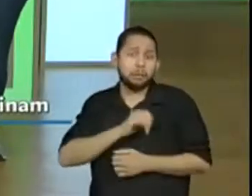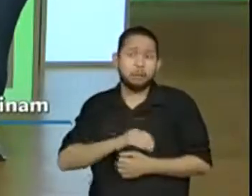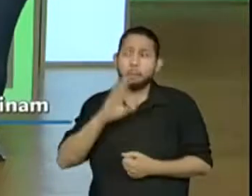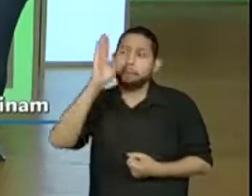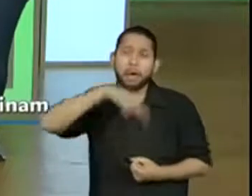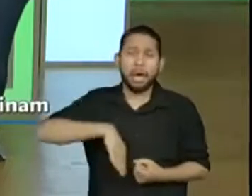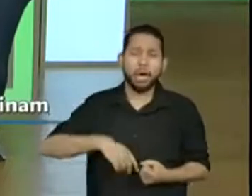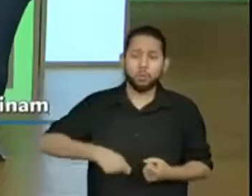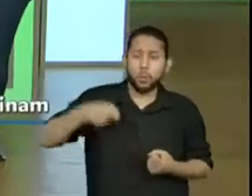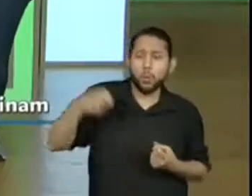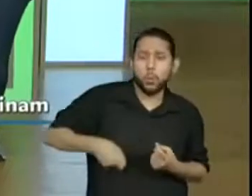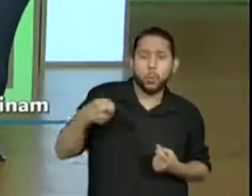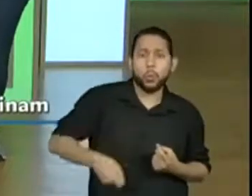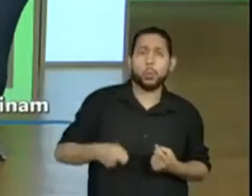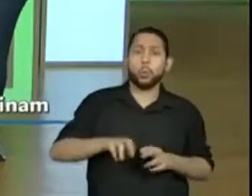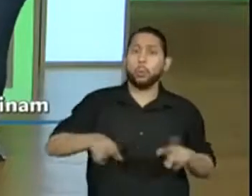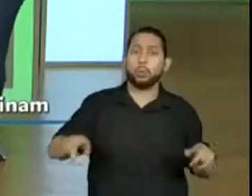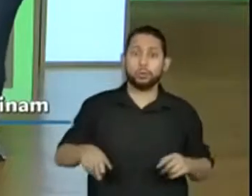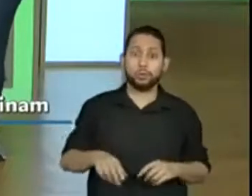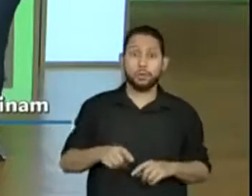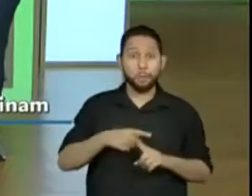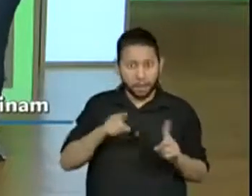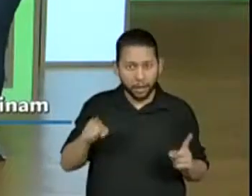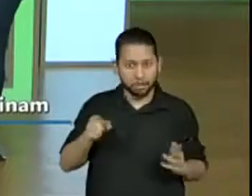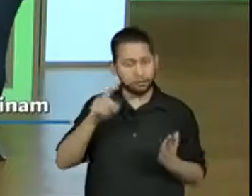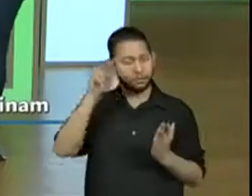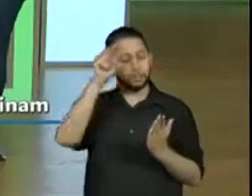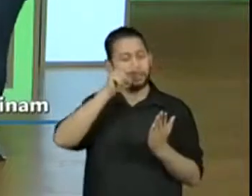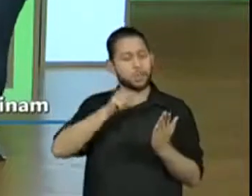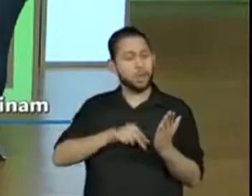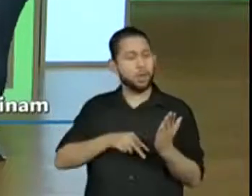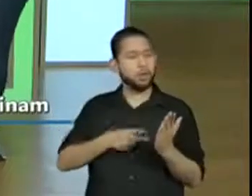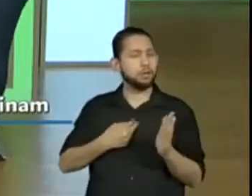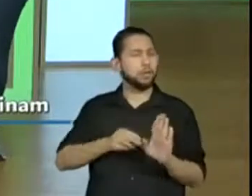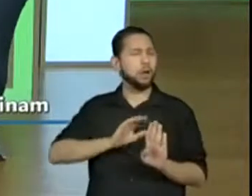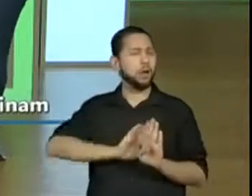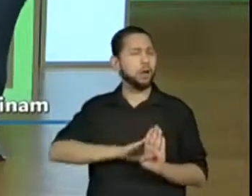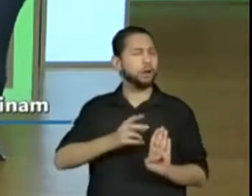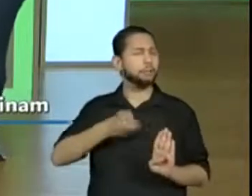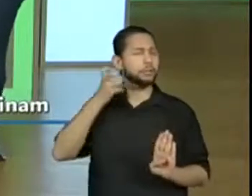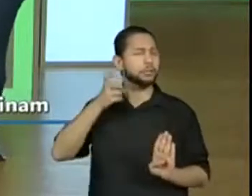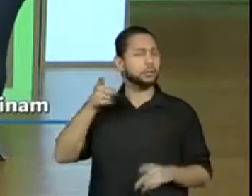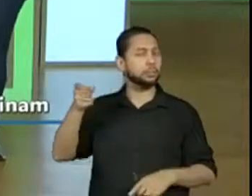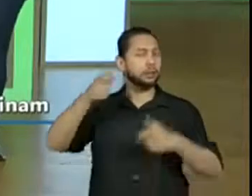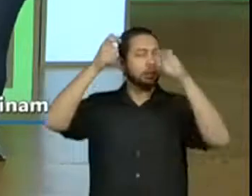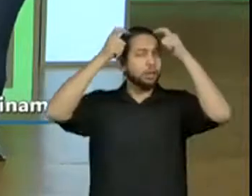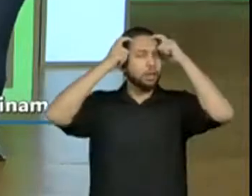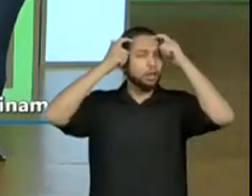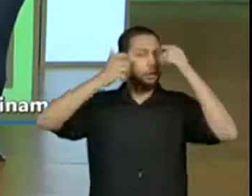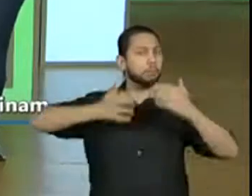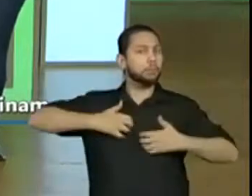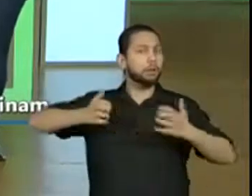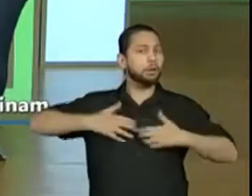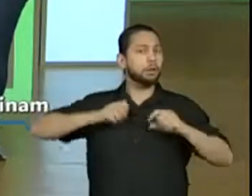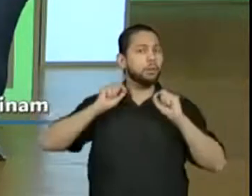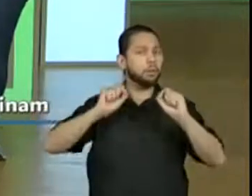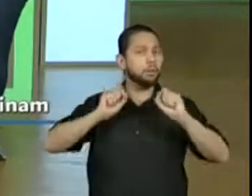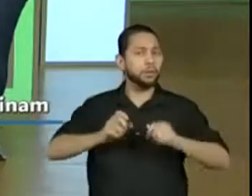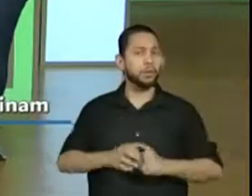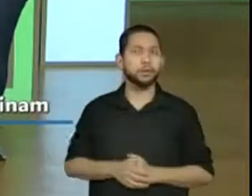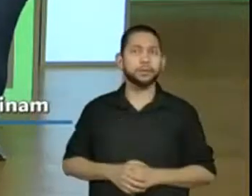seria uma característica, depois de ter lido o texto todo, que nós poderíamos atribuir a esse rei? Eu